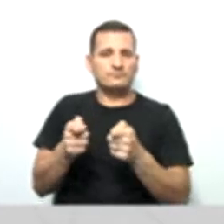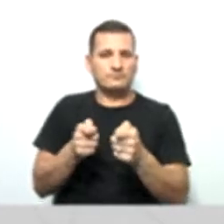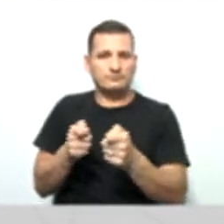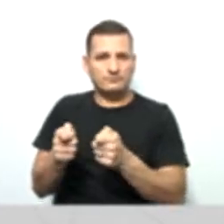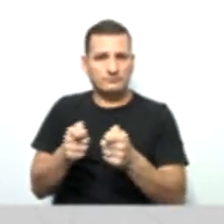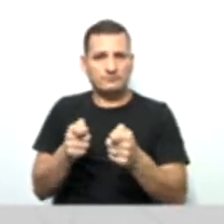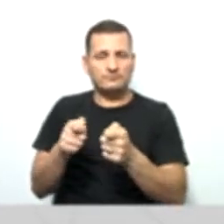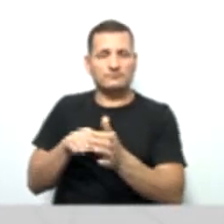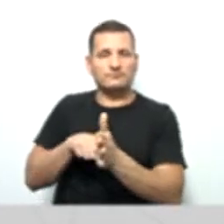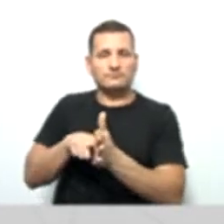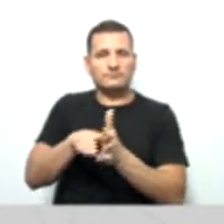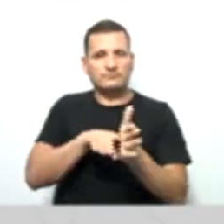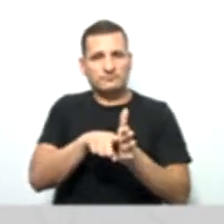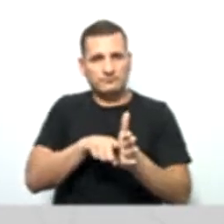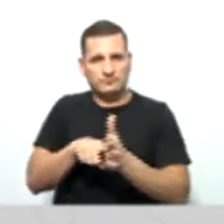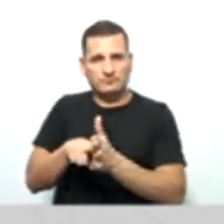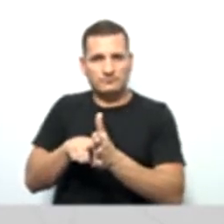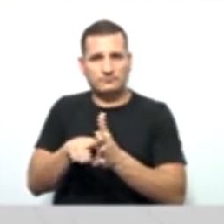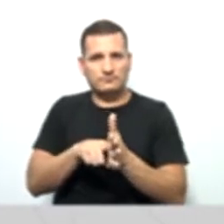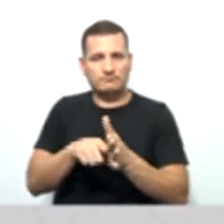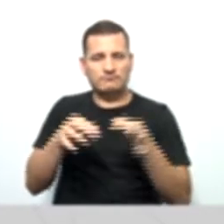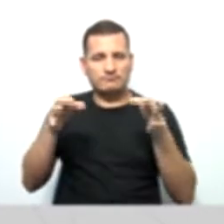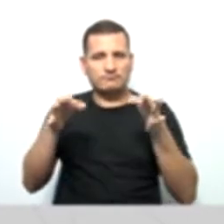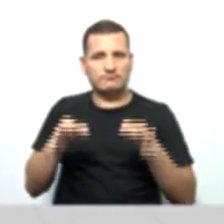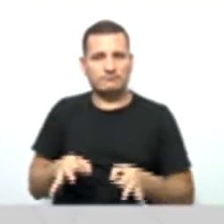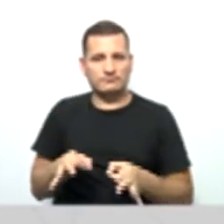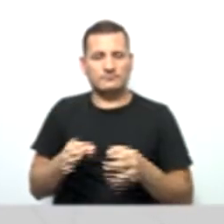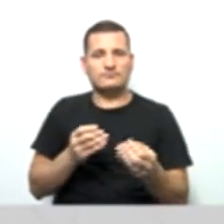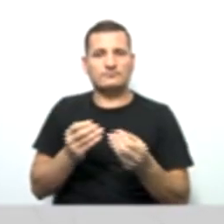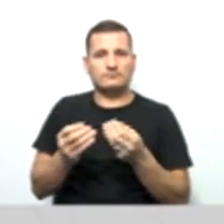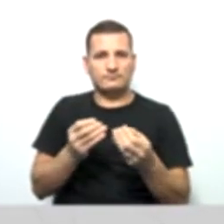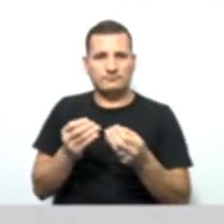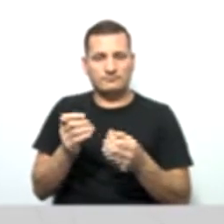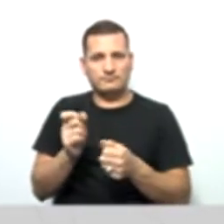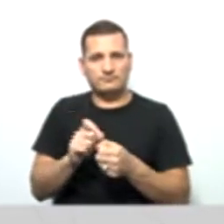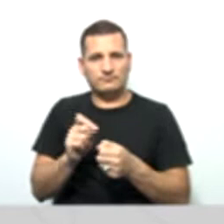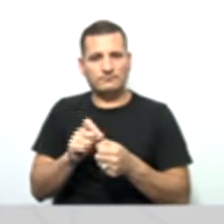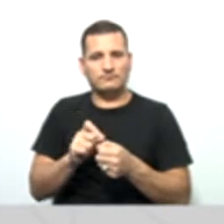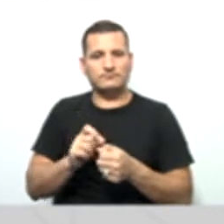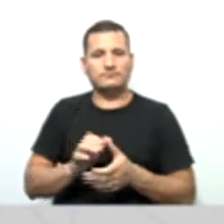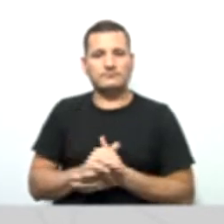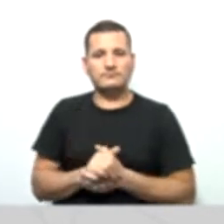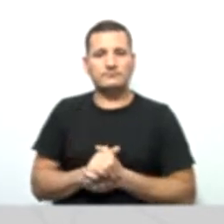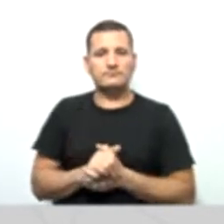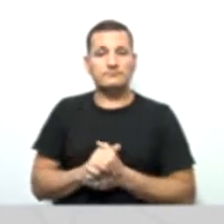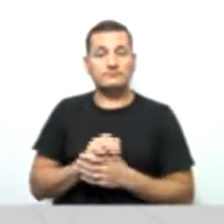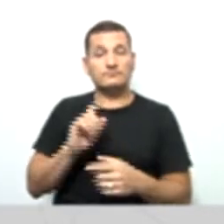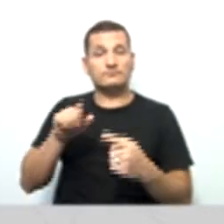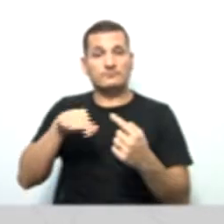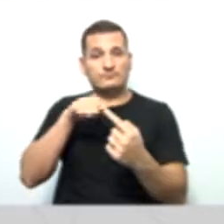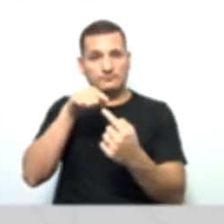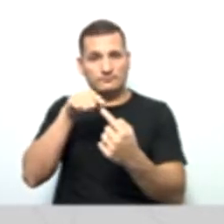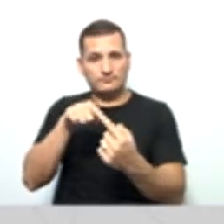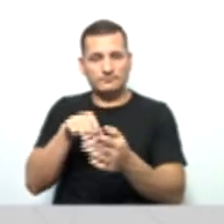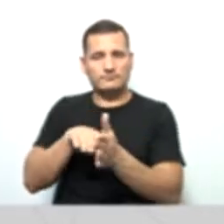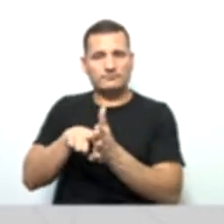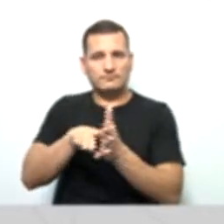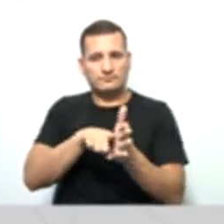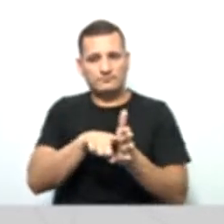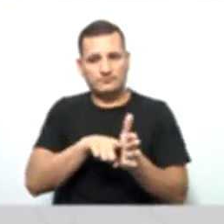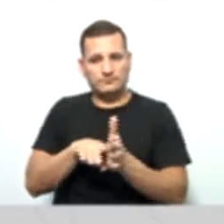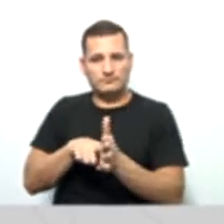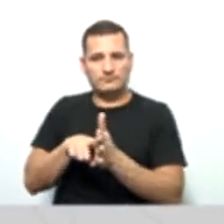de um exame correto né, de como deve ser feito. Um pouquinho mais sobre o objetivo da auditoria,